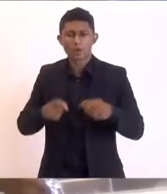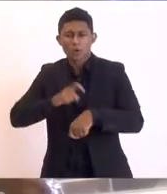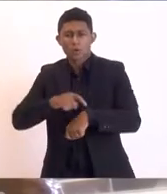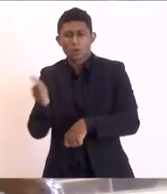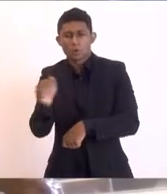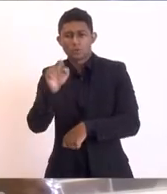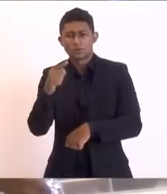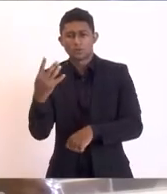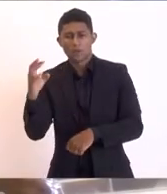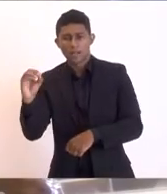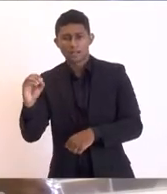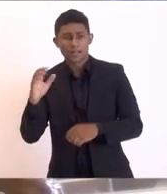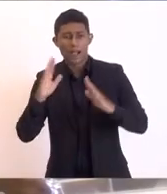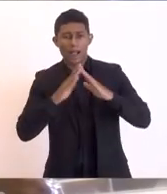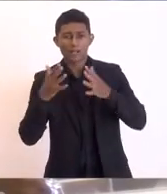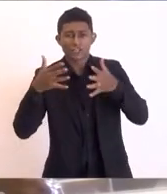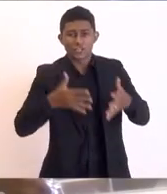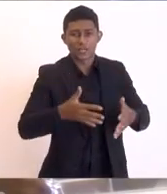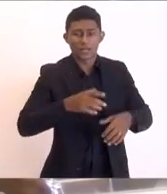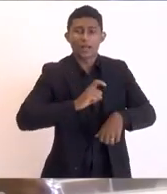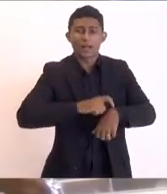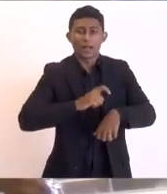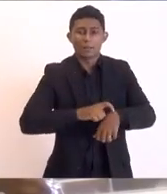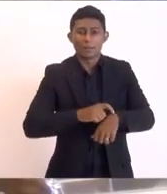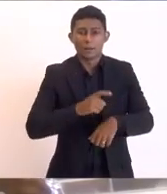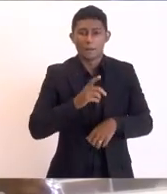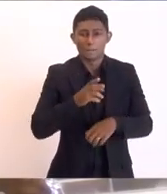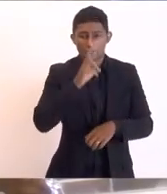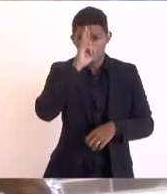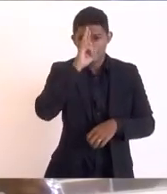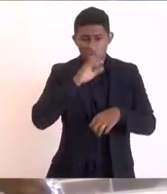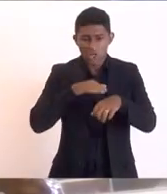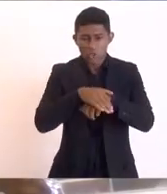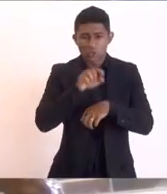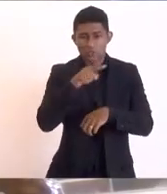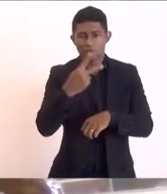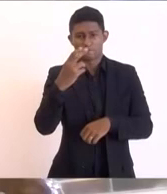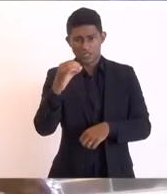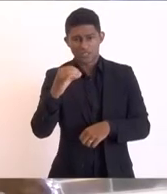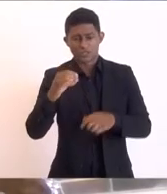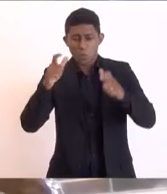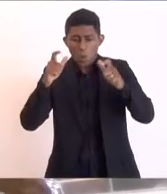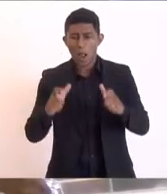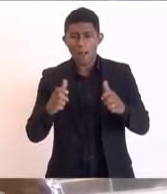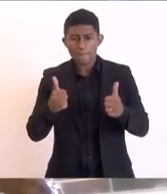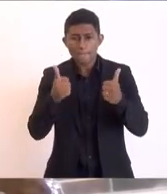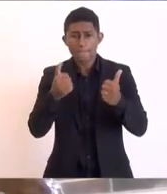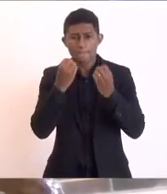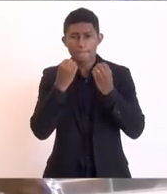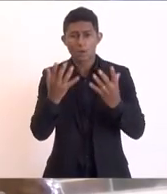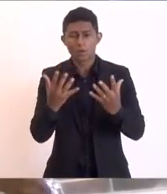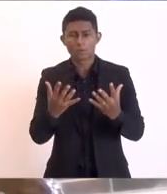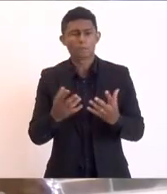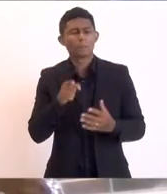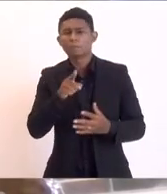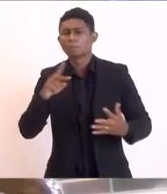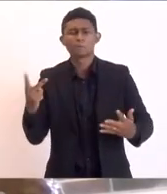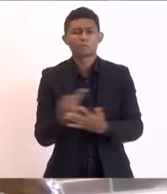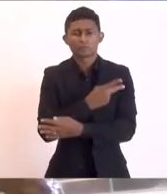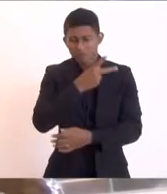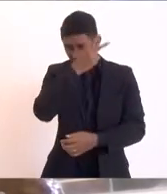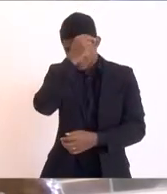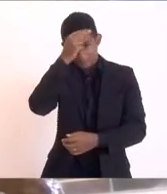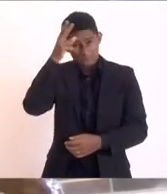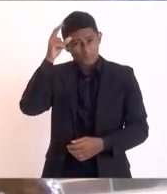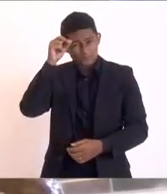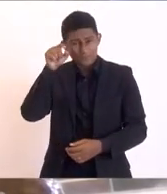então estamos geograficamente muito bem localizados e lá, André, a prefeitura acabou de desapropriar uma área de 65